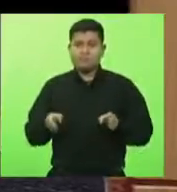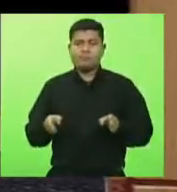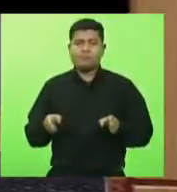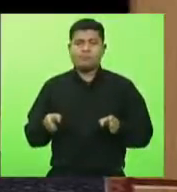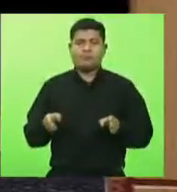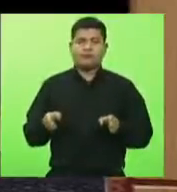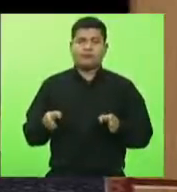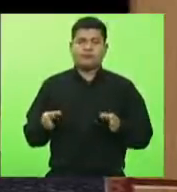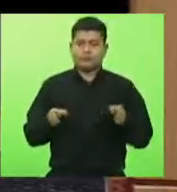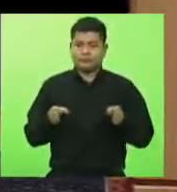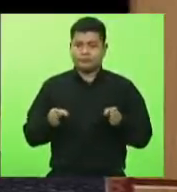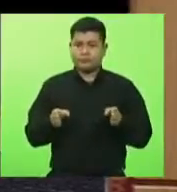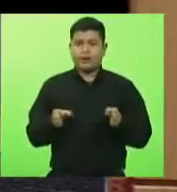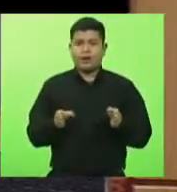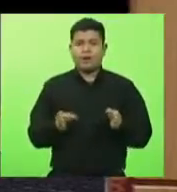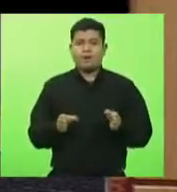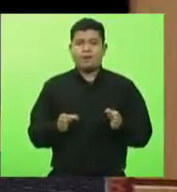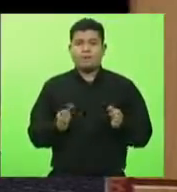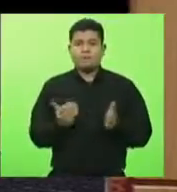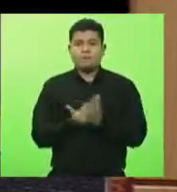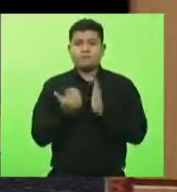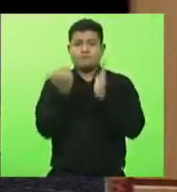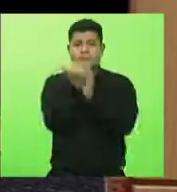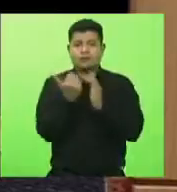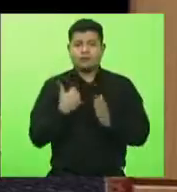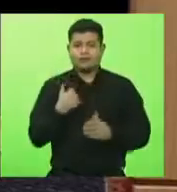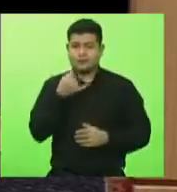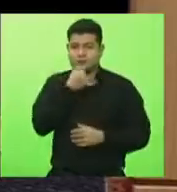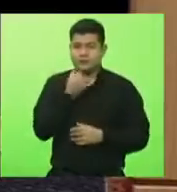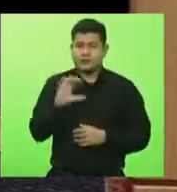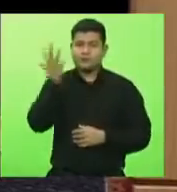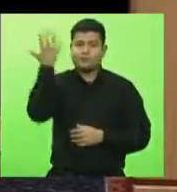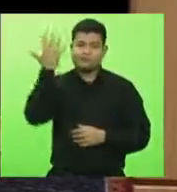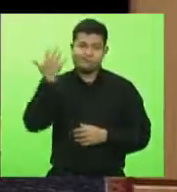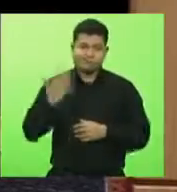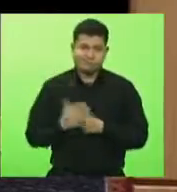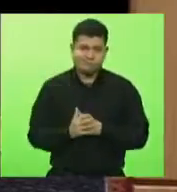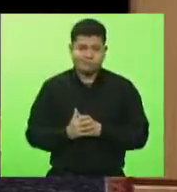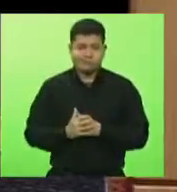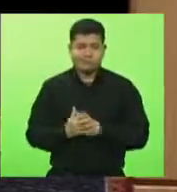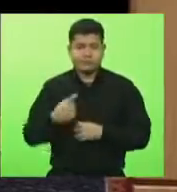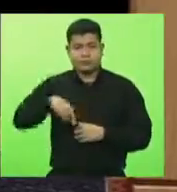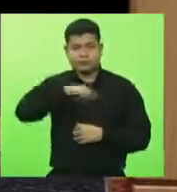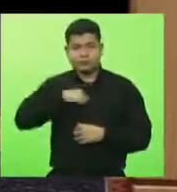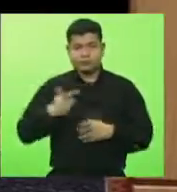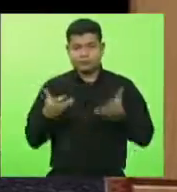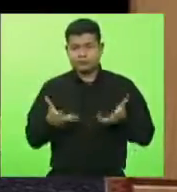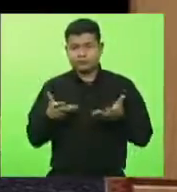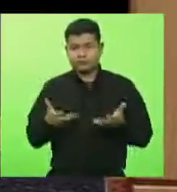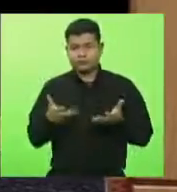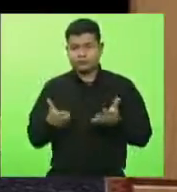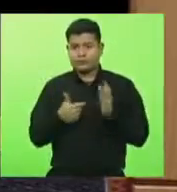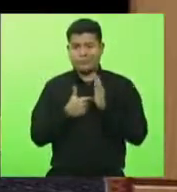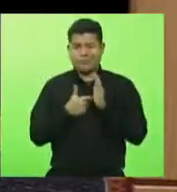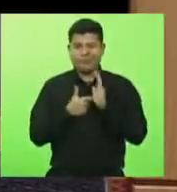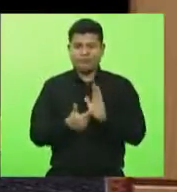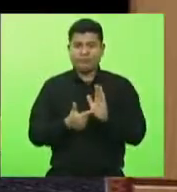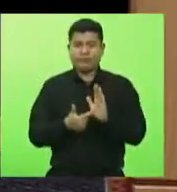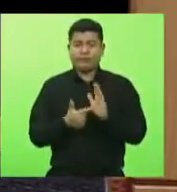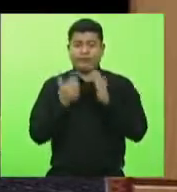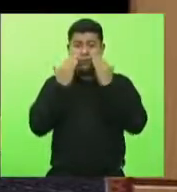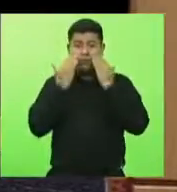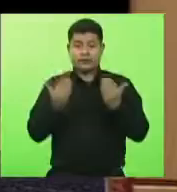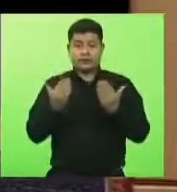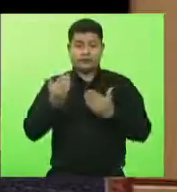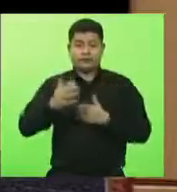prazo e, infelizmente, isso aconteceu. Então, nós queremos mostrar o quanto é importante para Santa